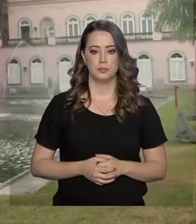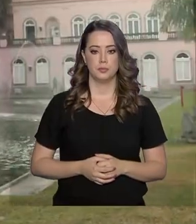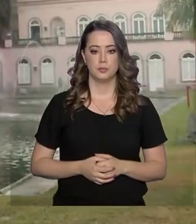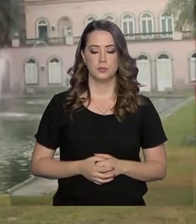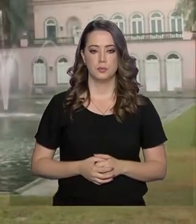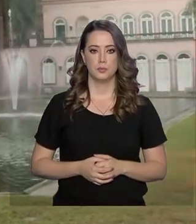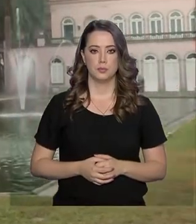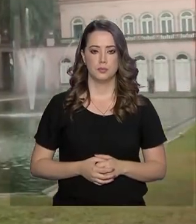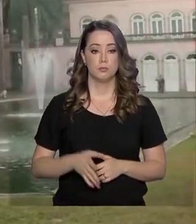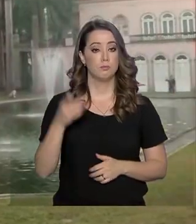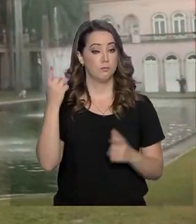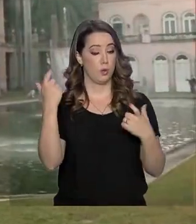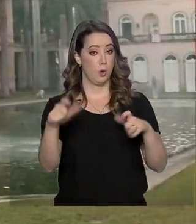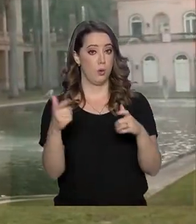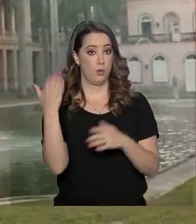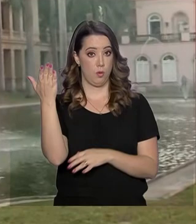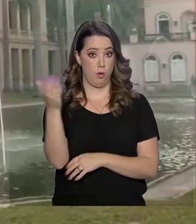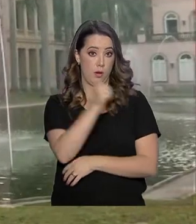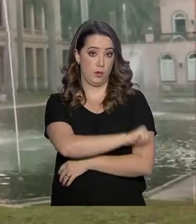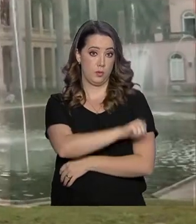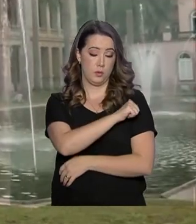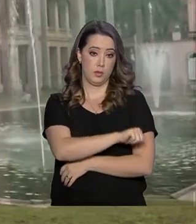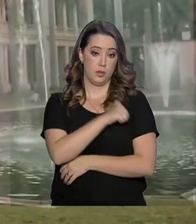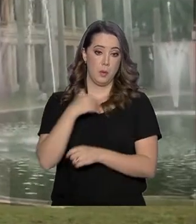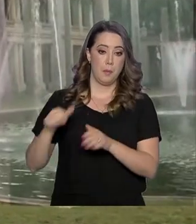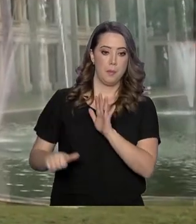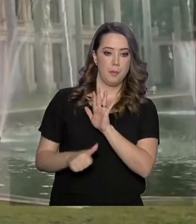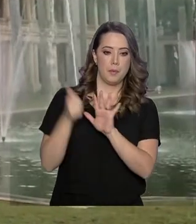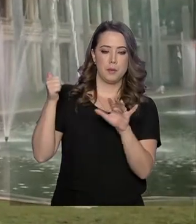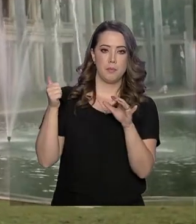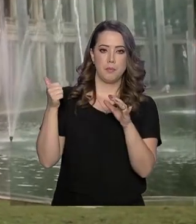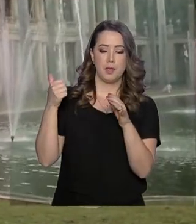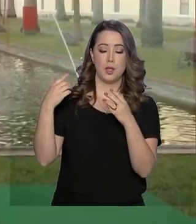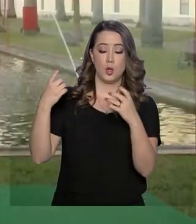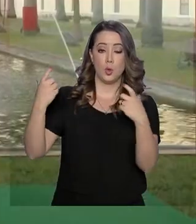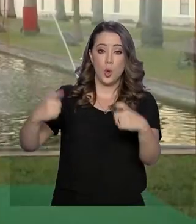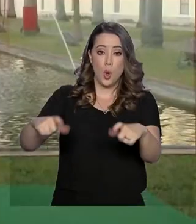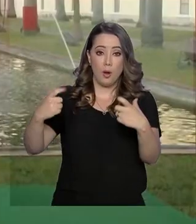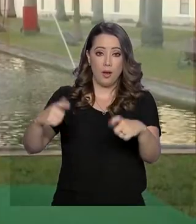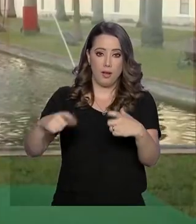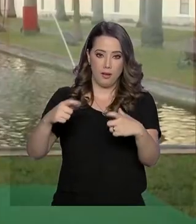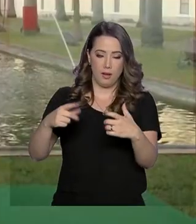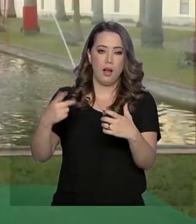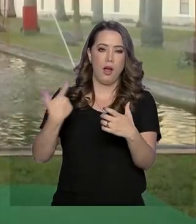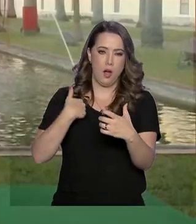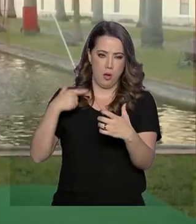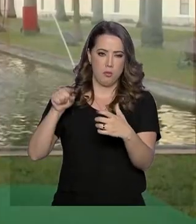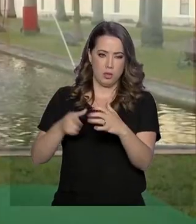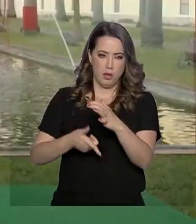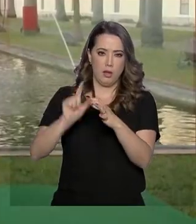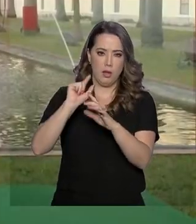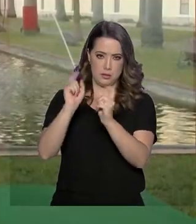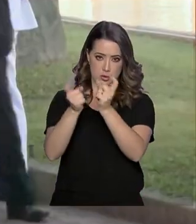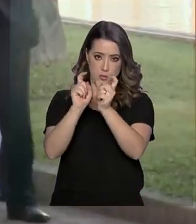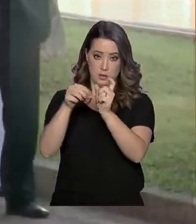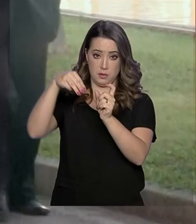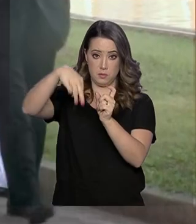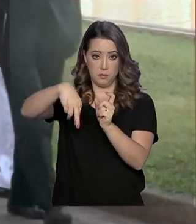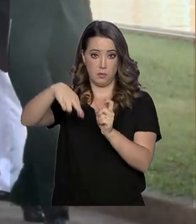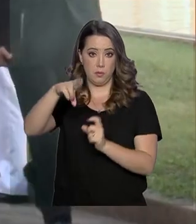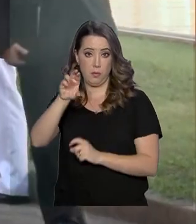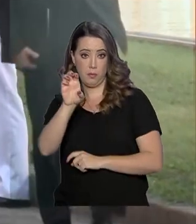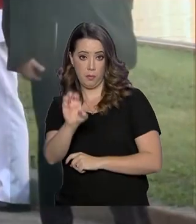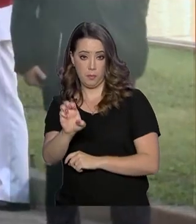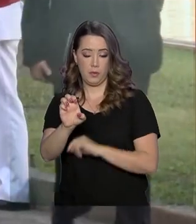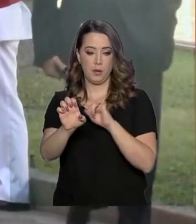O Palácio do Itamaraty, no Rio de Janeiro, primeira sede do Ministério das Relações Exteriores do Brasil, foi o local escolhido para